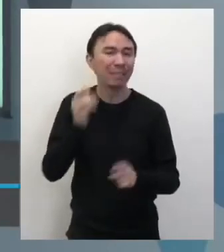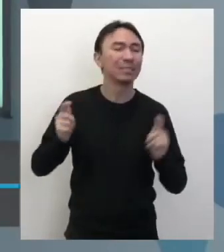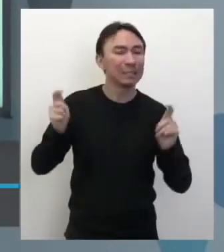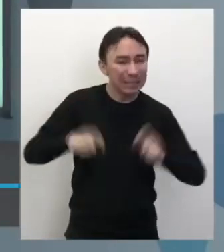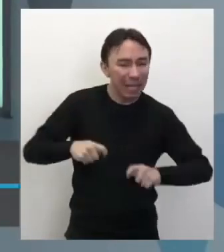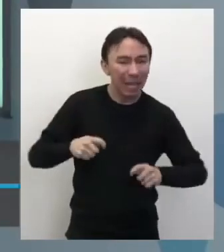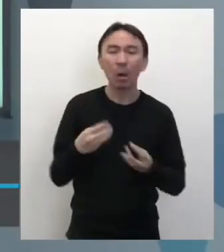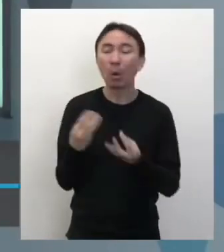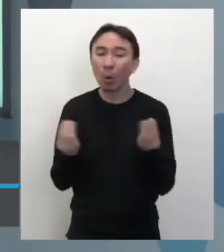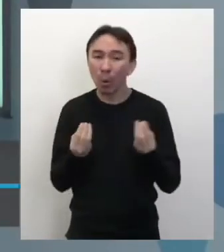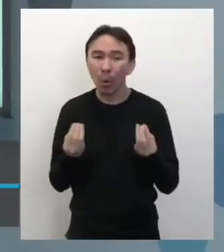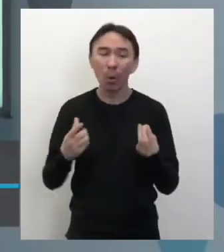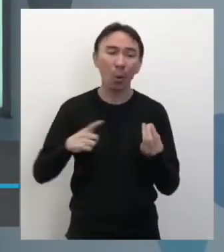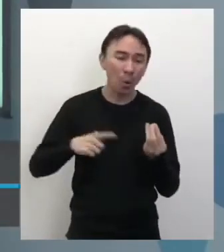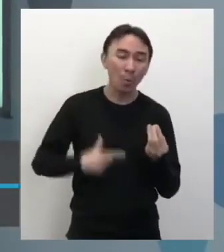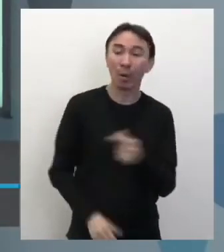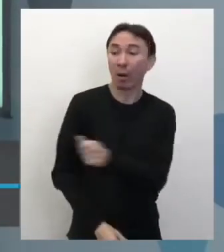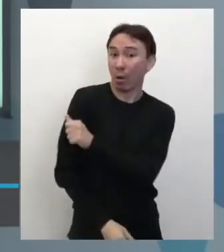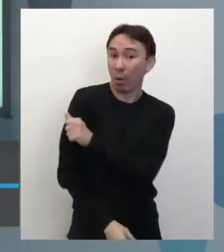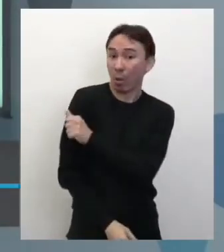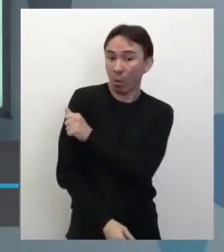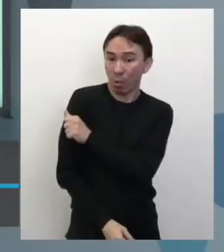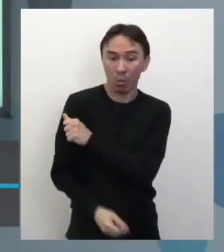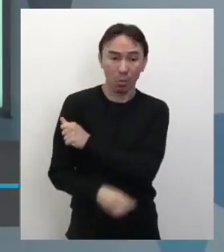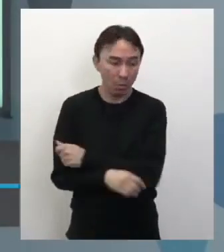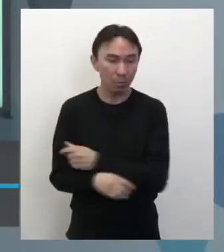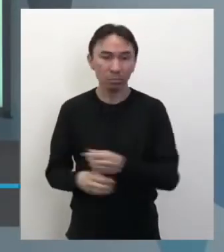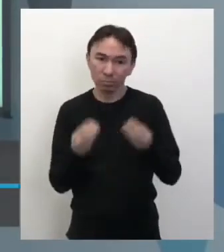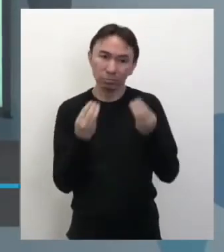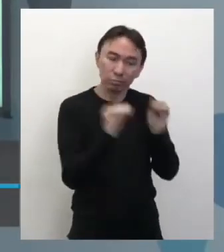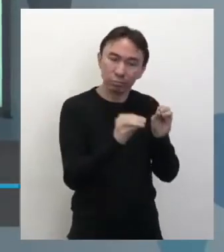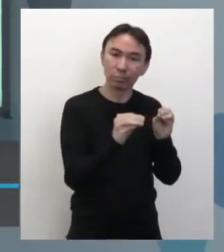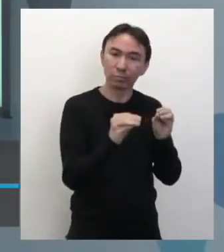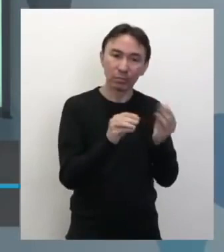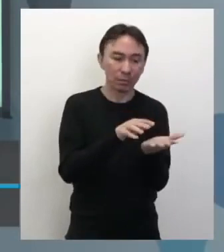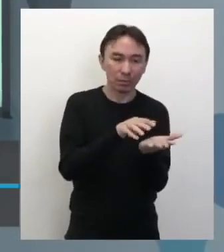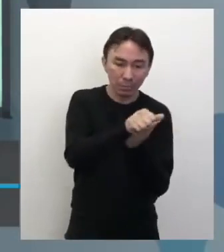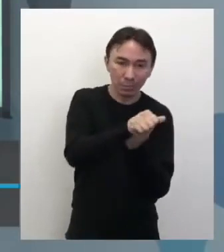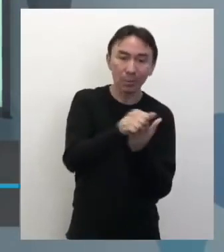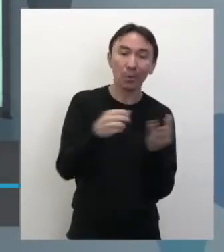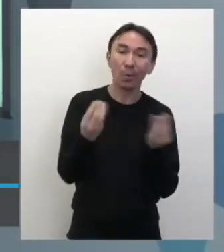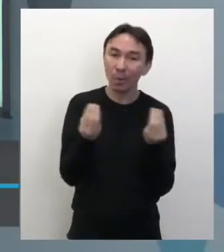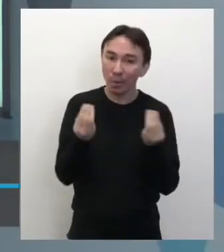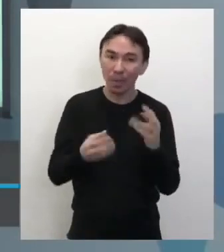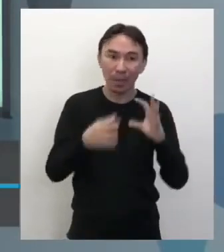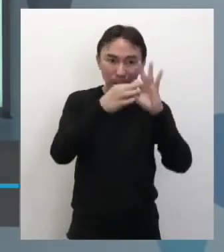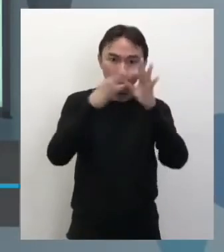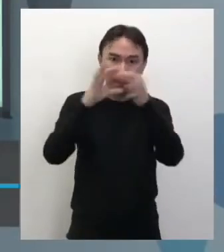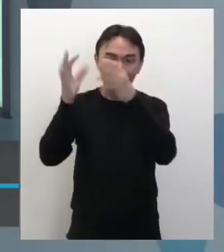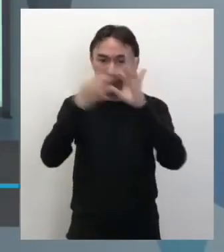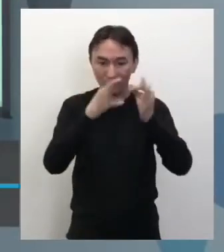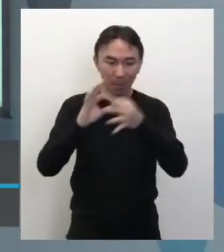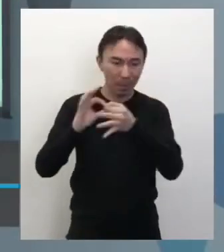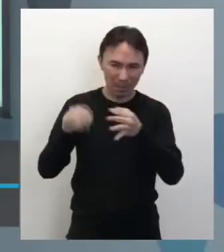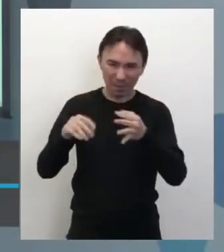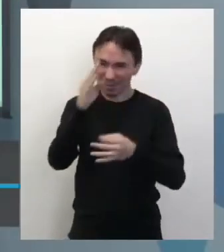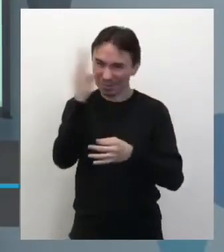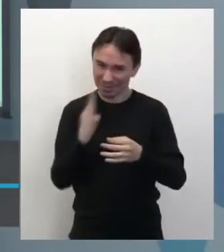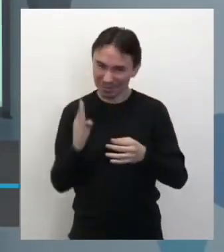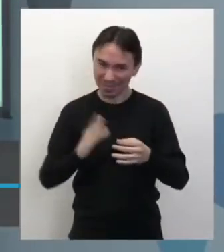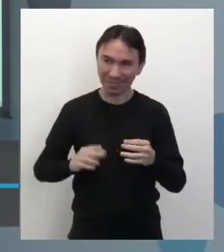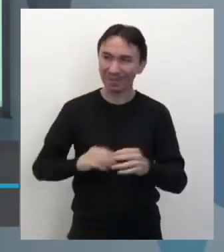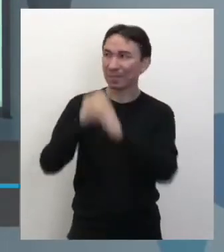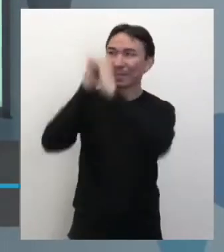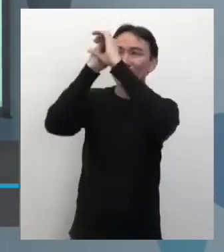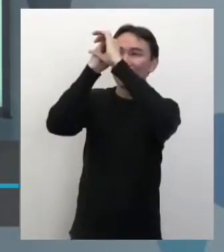lá de como escrever seu aluno, como escrever sua escola na Olimpíada Brasileira de Astronomia, que está um pouquinho diferente formato por conta da pandemia,